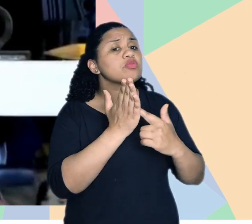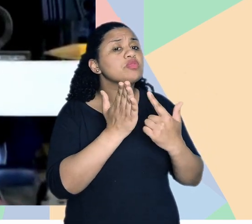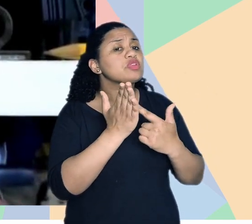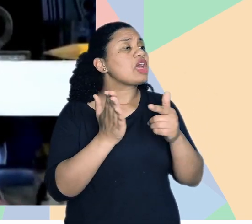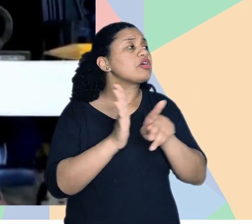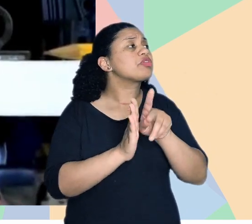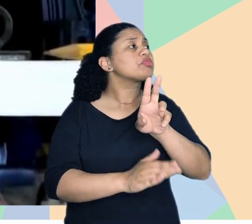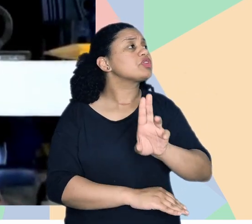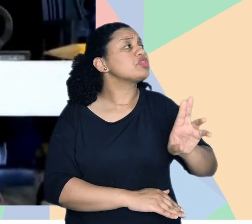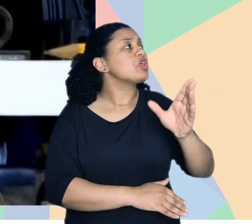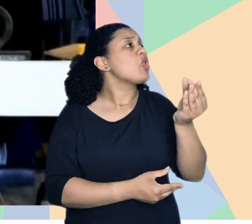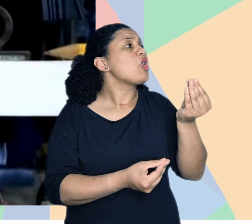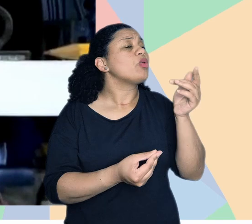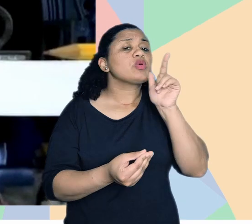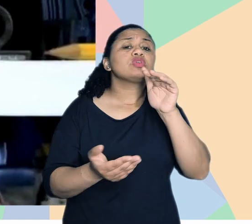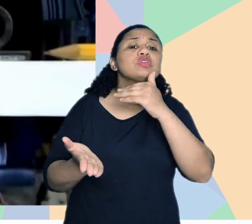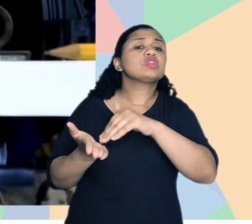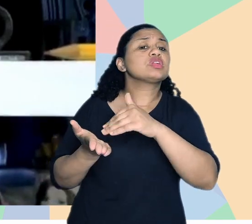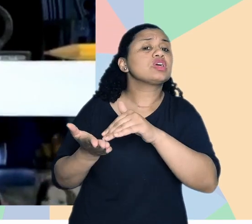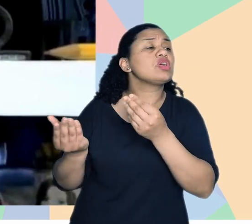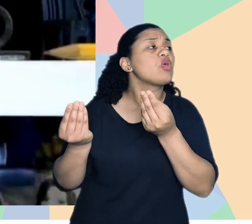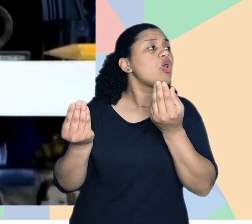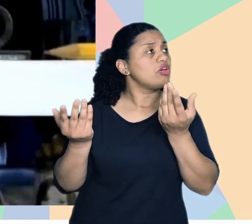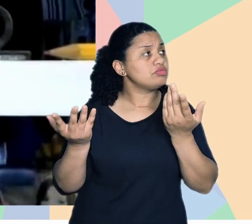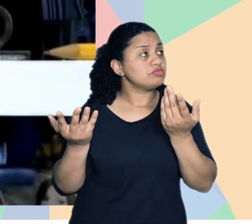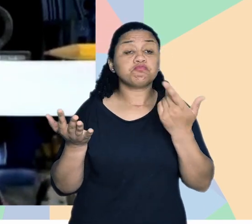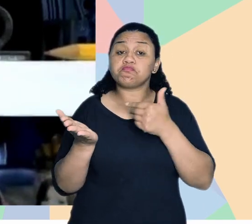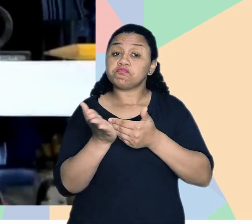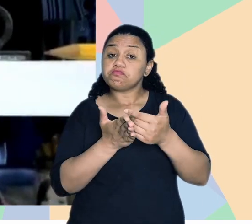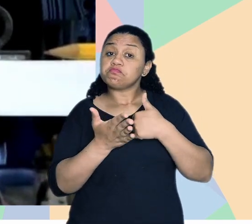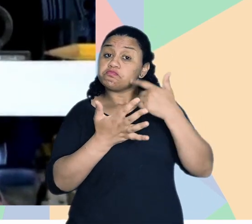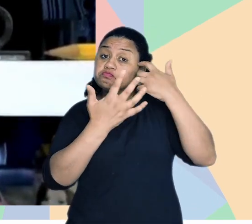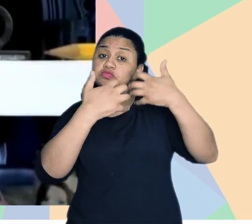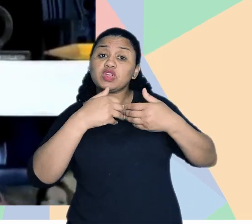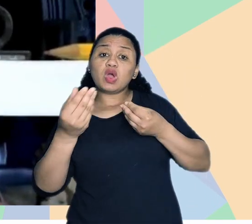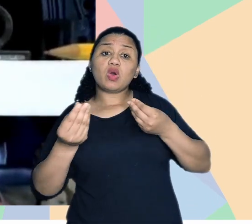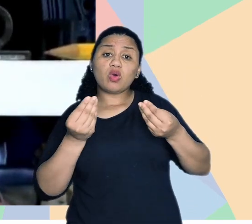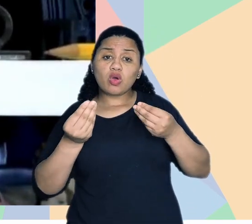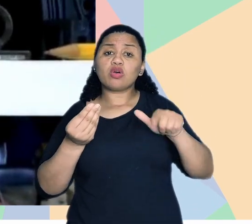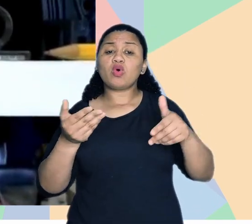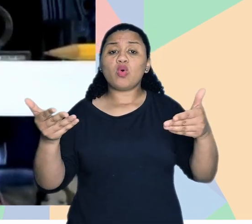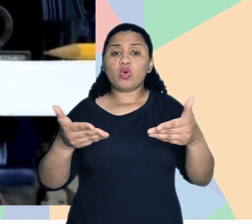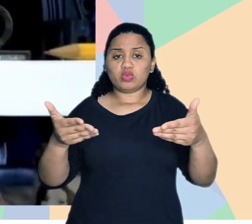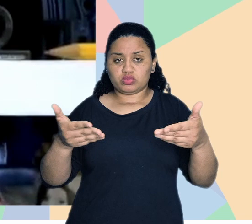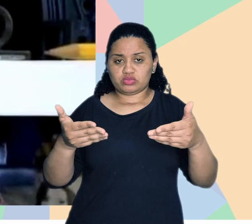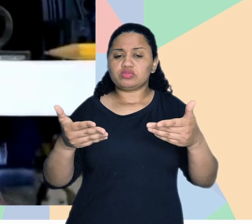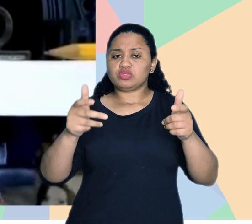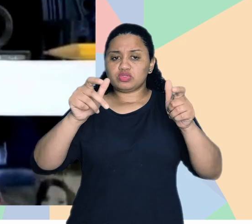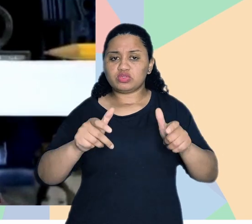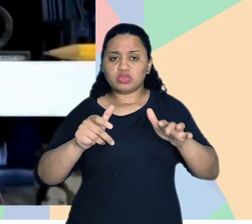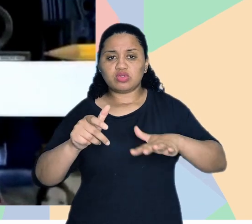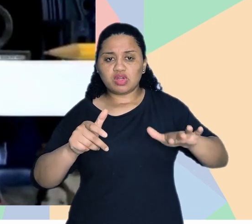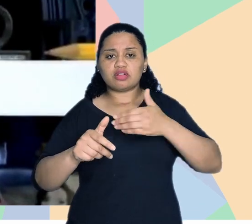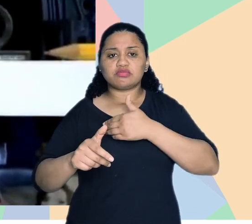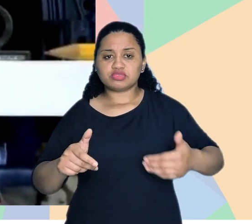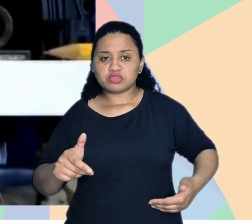né, então, como é que eu chego na biblioteca universitária, como é que eu chego na secretaria, né, então, começar a pensar, né, em como está, como